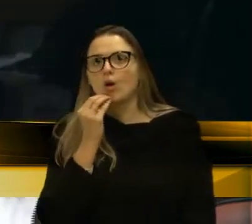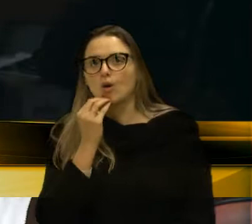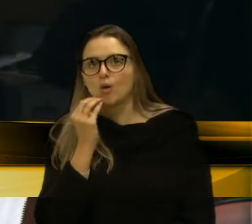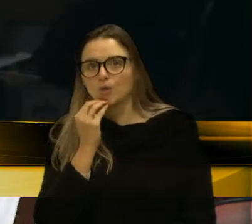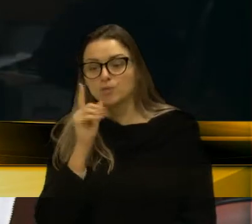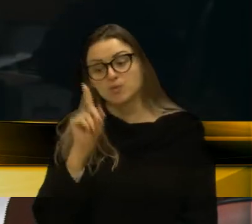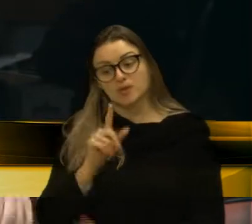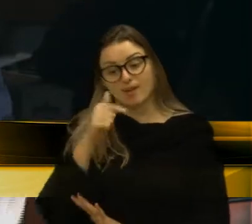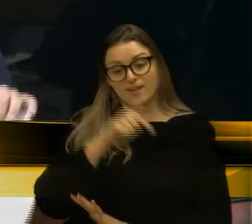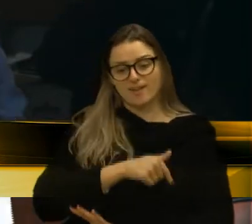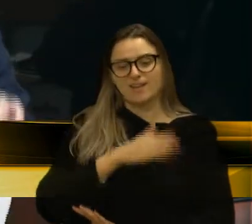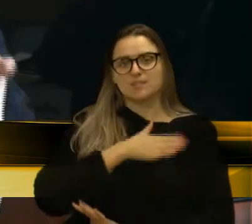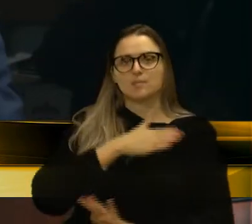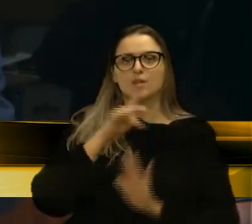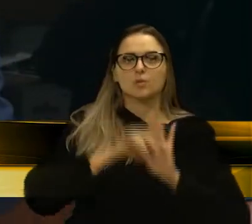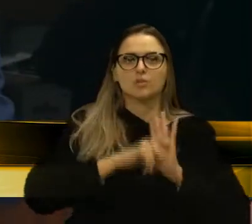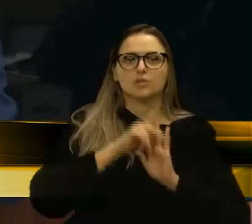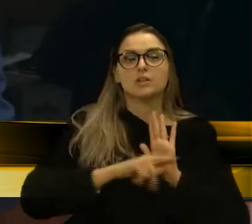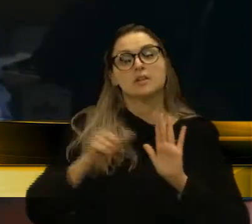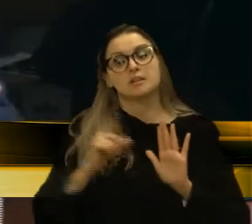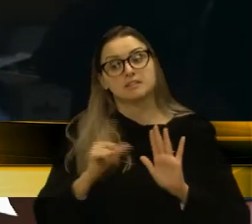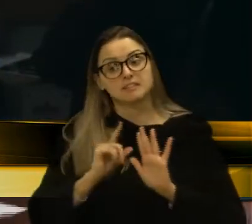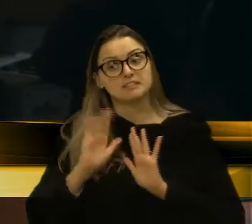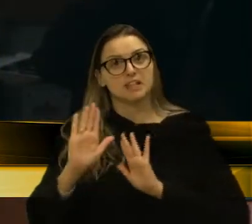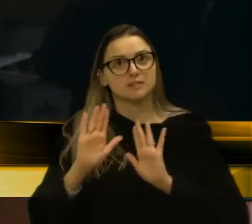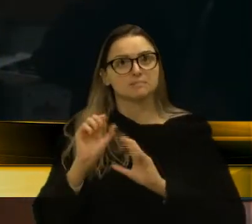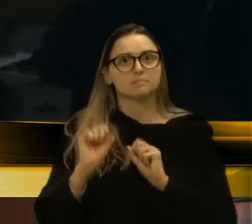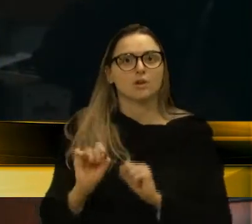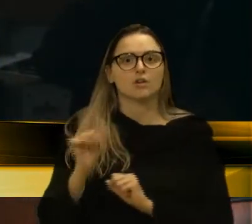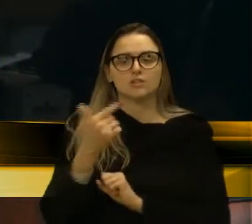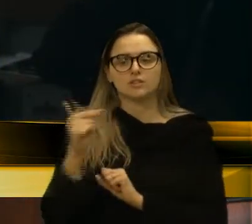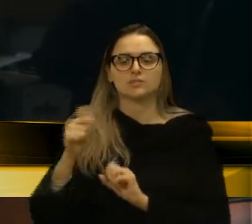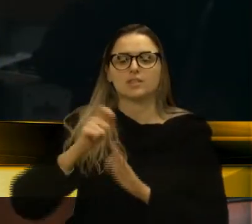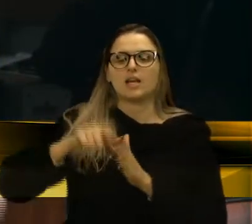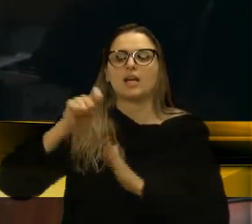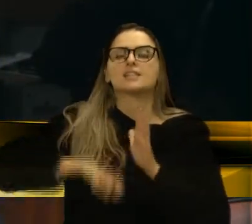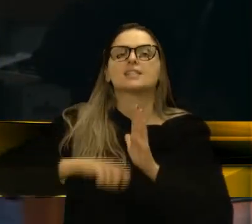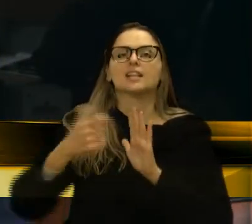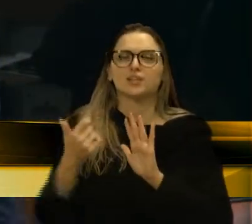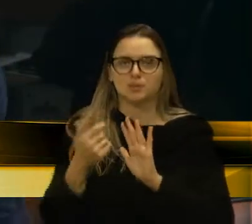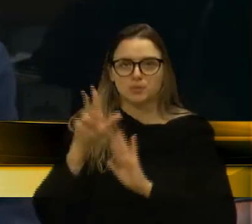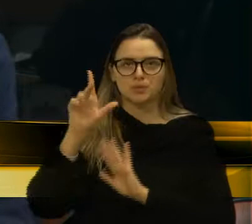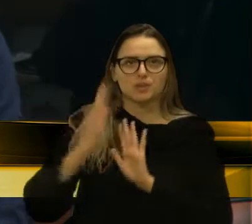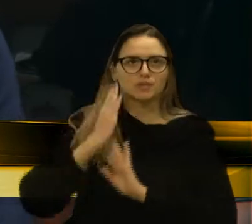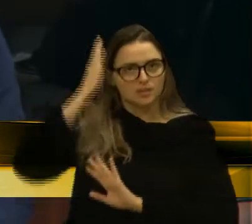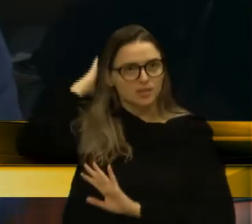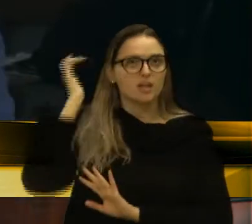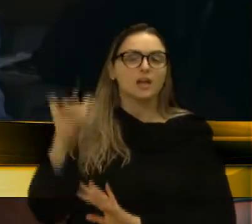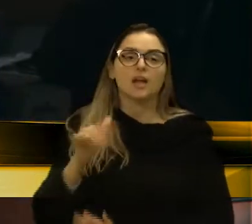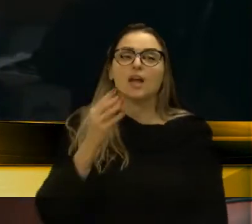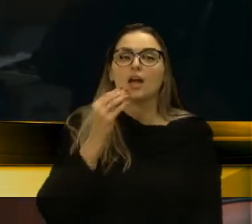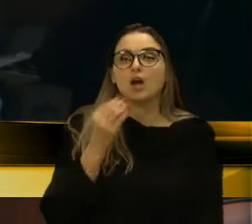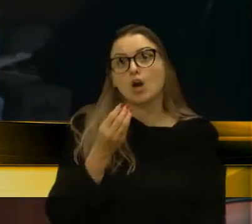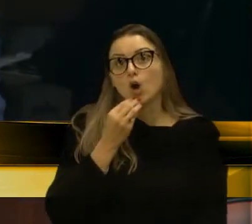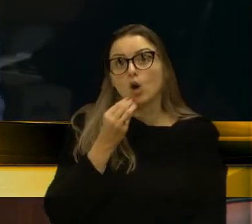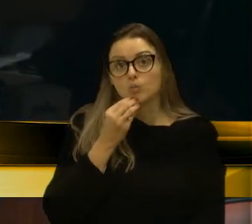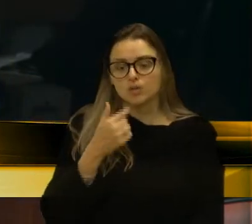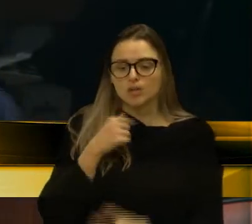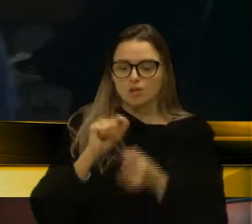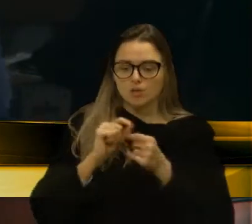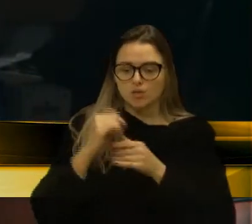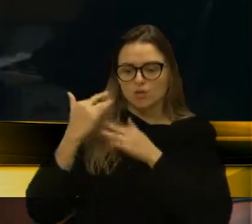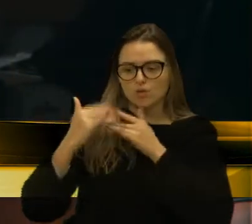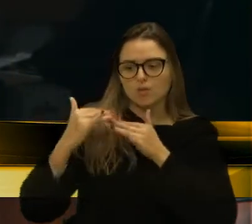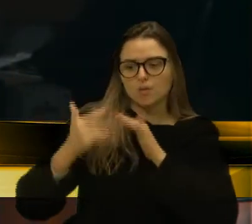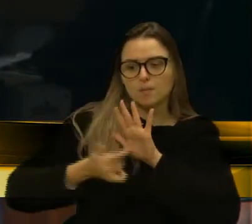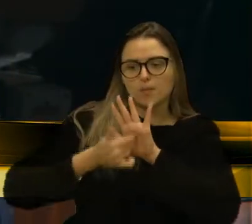projetos que corre sério risco de vir com o veto do senhor prefeito. Então, é justo, é legítimo que eu faça esses movimentos, no sentido de